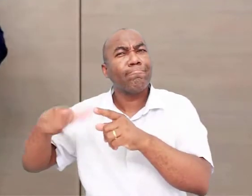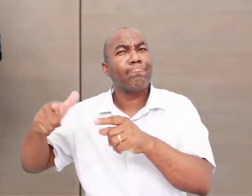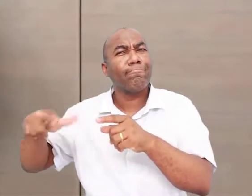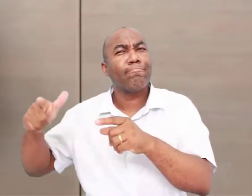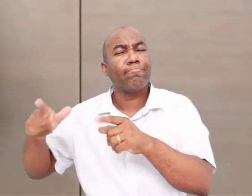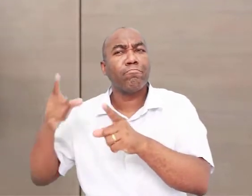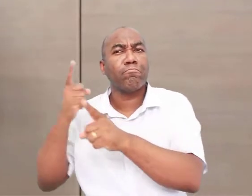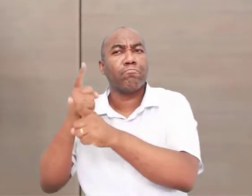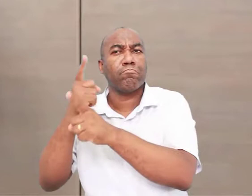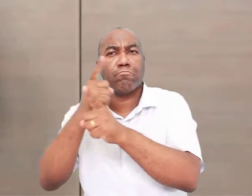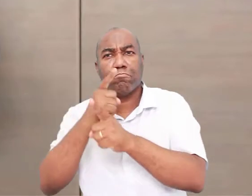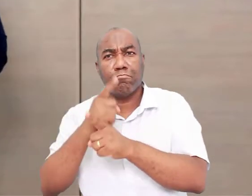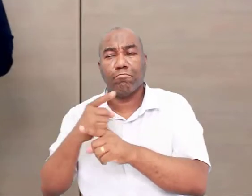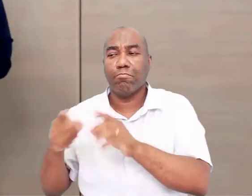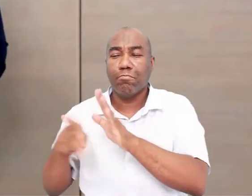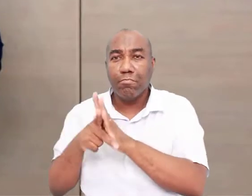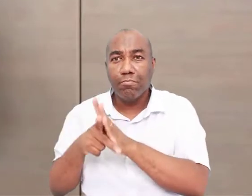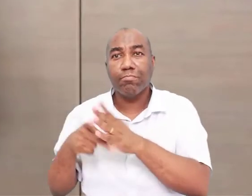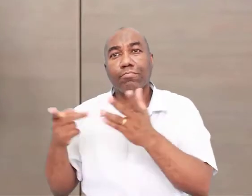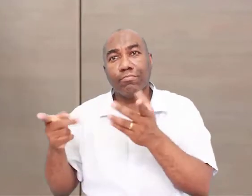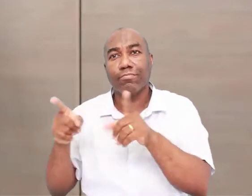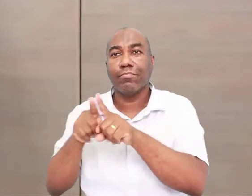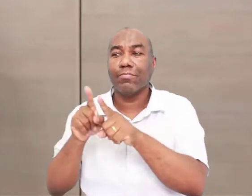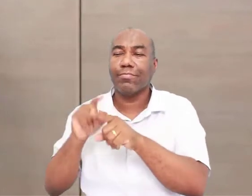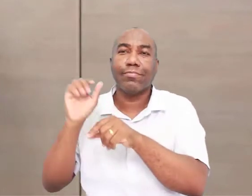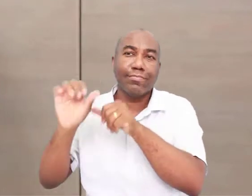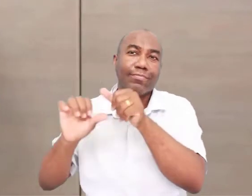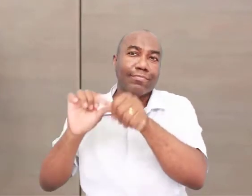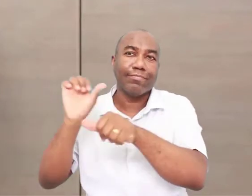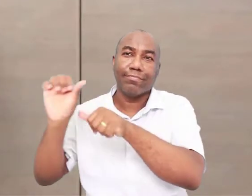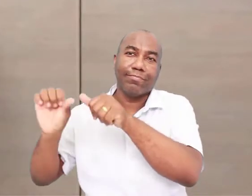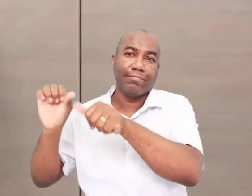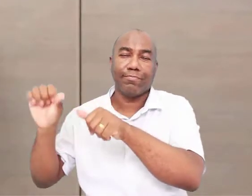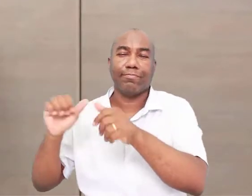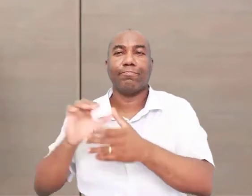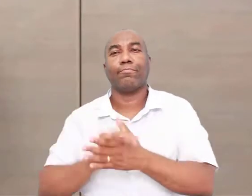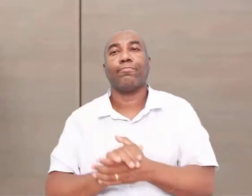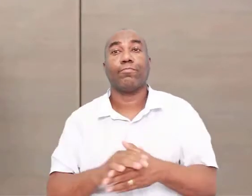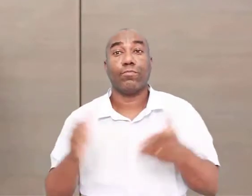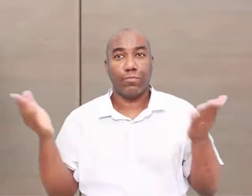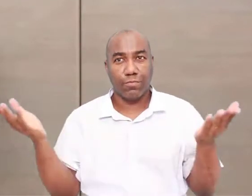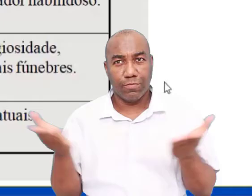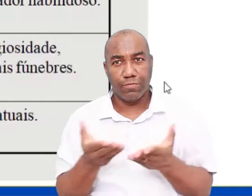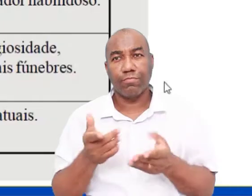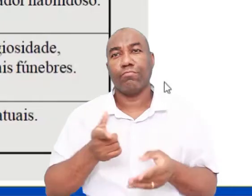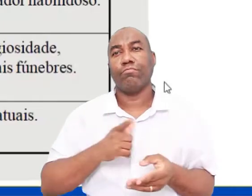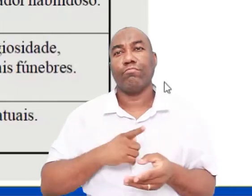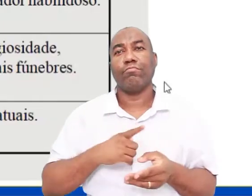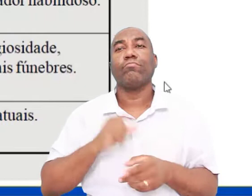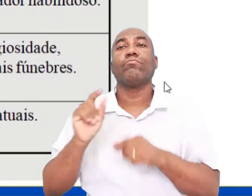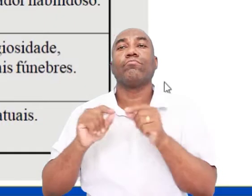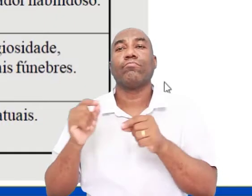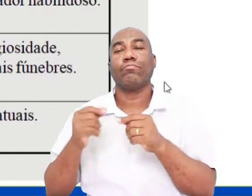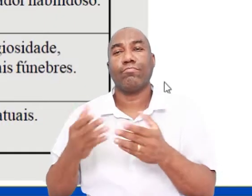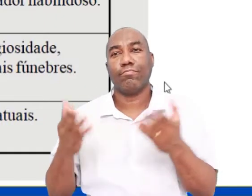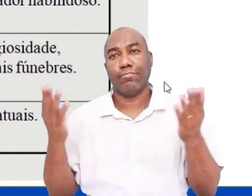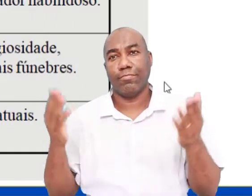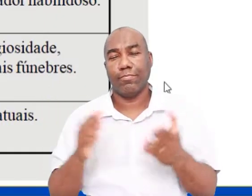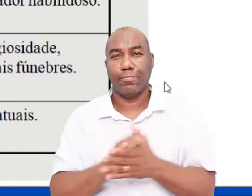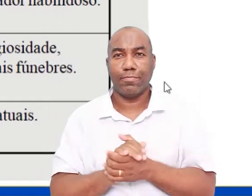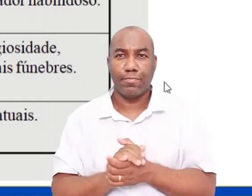novos fósseis que eram sendo descobertos e alterando e modificando. Hoje nós temos essa seguinte classificação aqui.